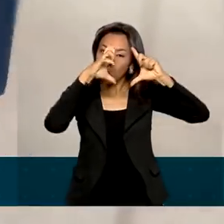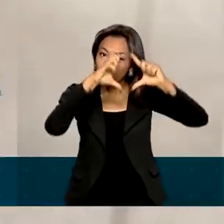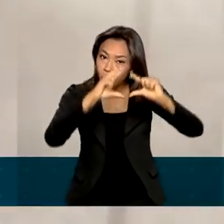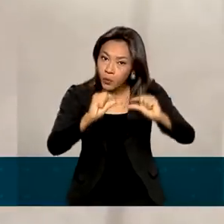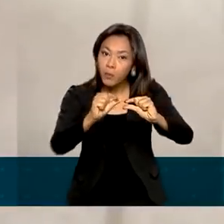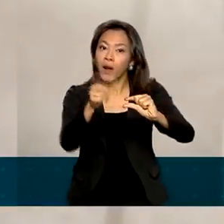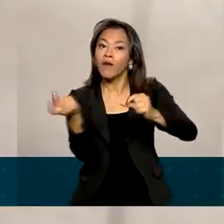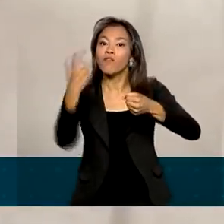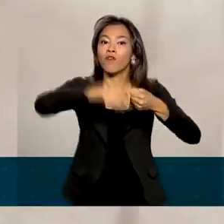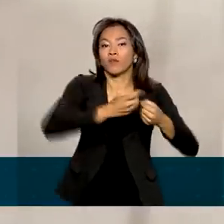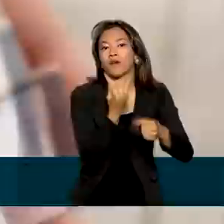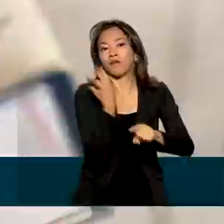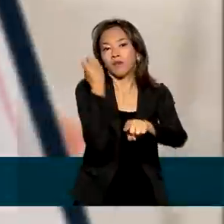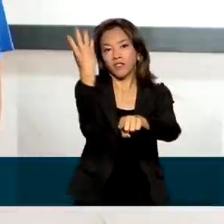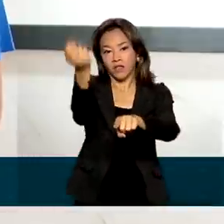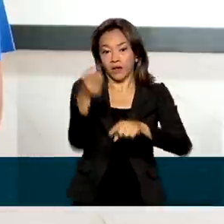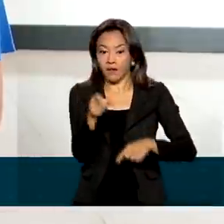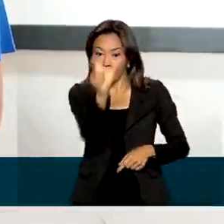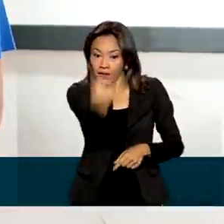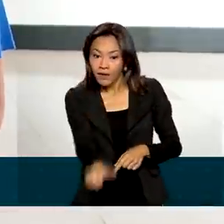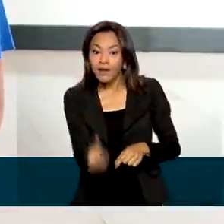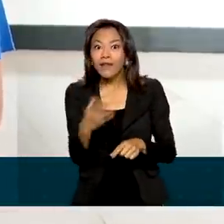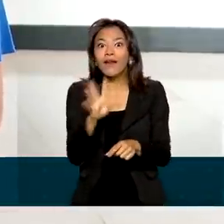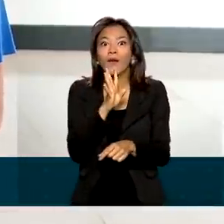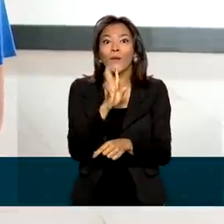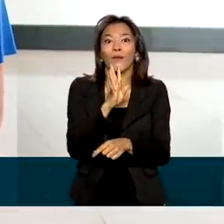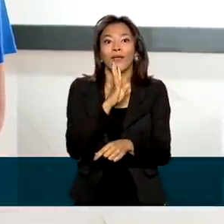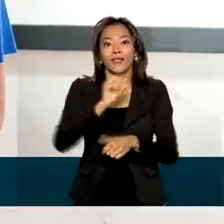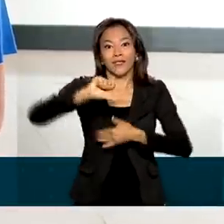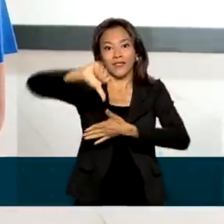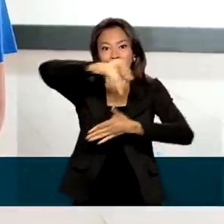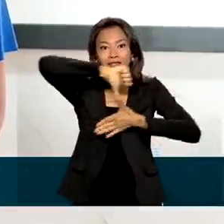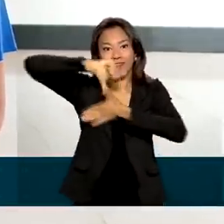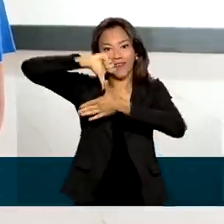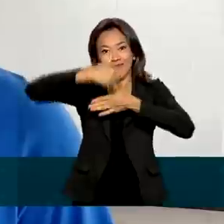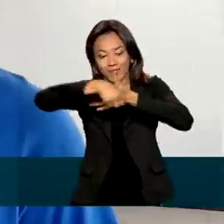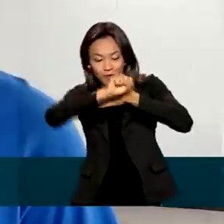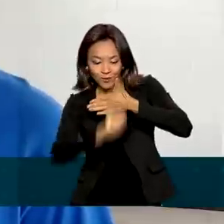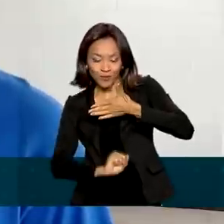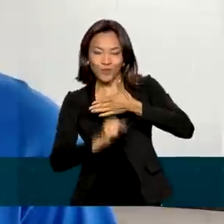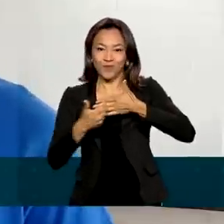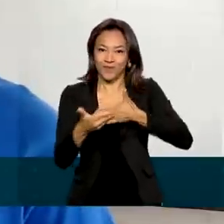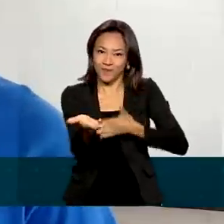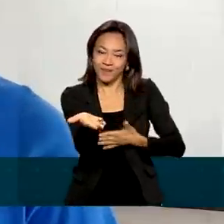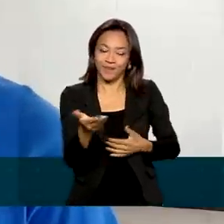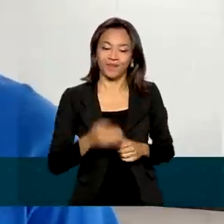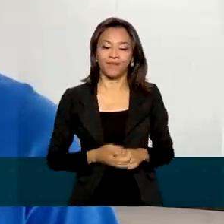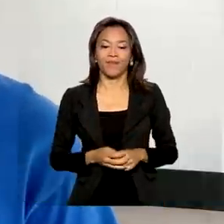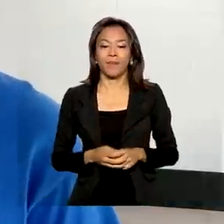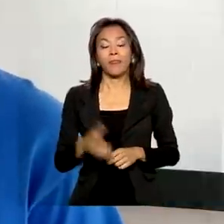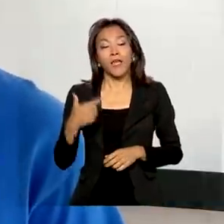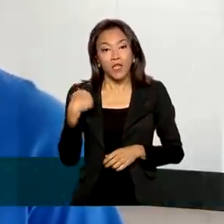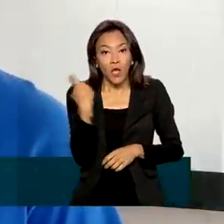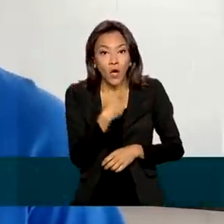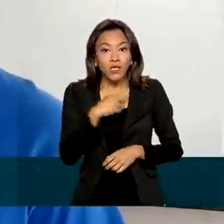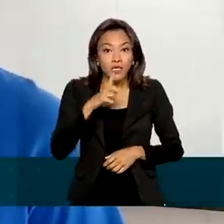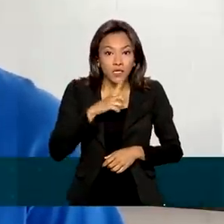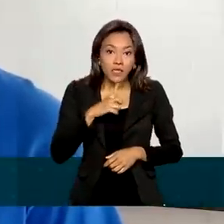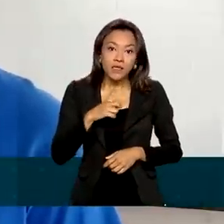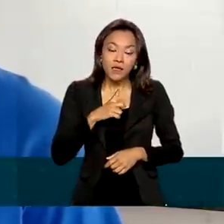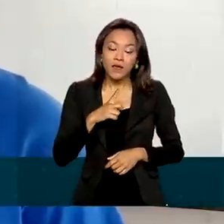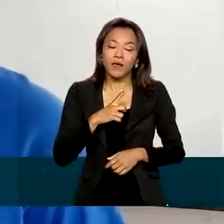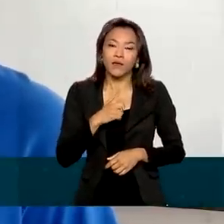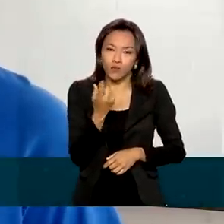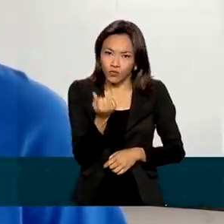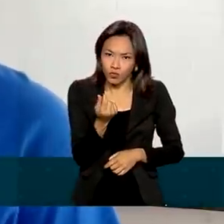a viajar. Ele quer conhecer a América do Sul e gostou da novidade. Se a gente consegue ter um poder de compra da moeda um